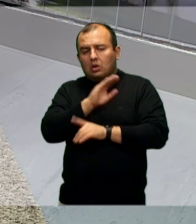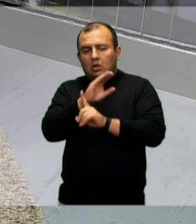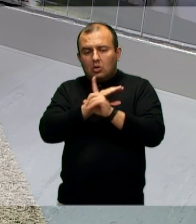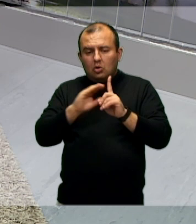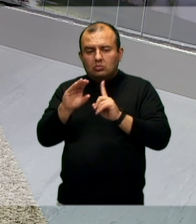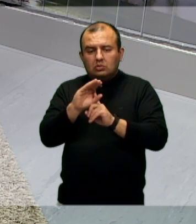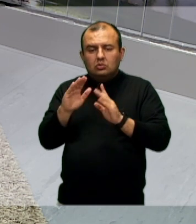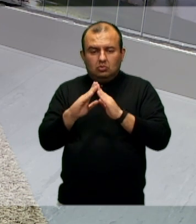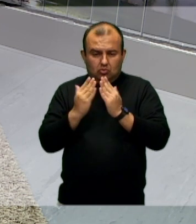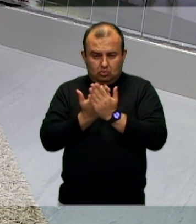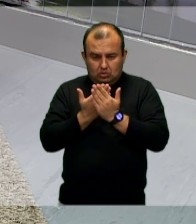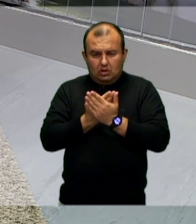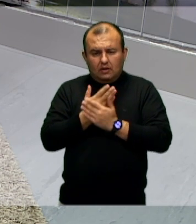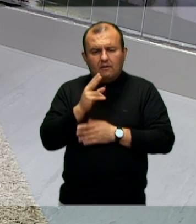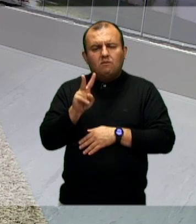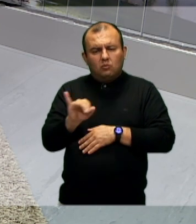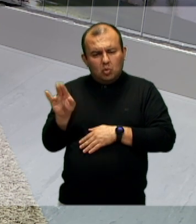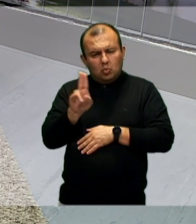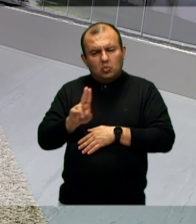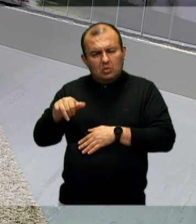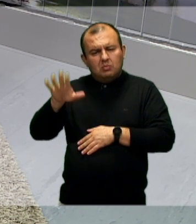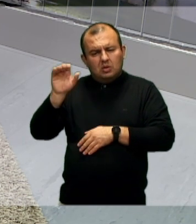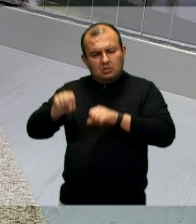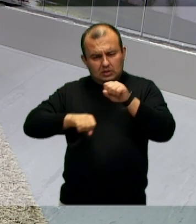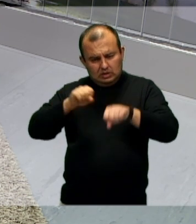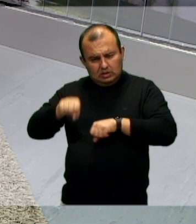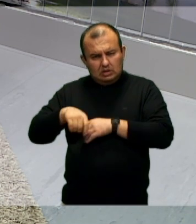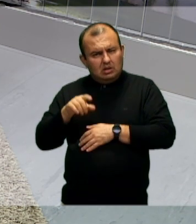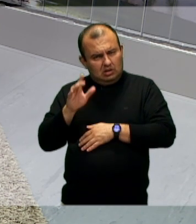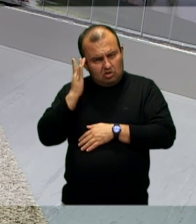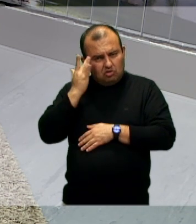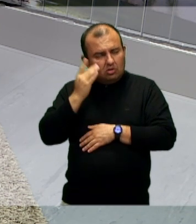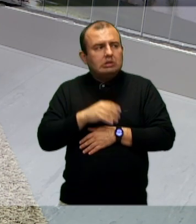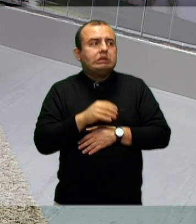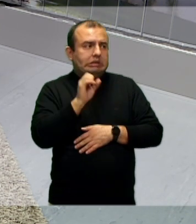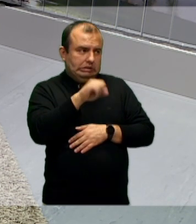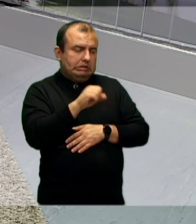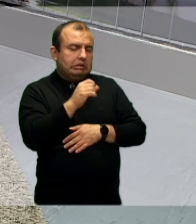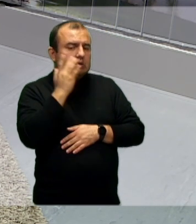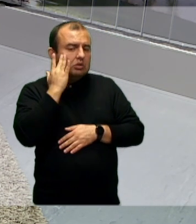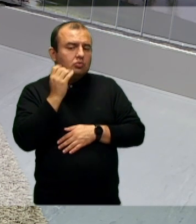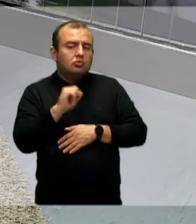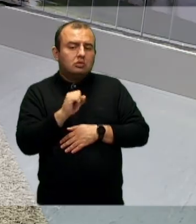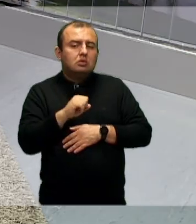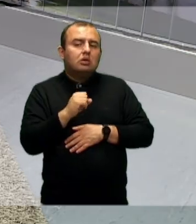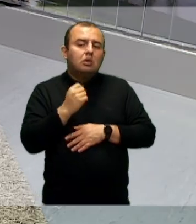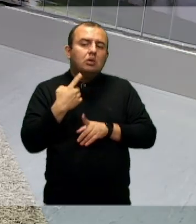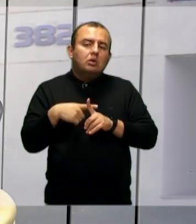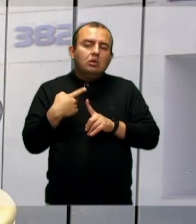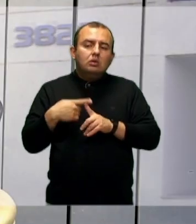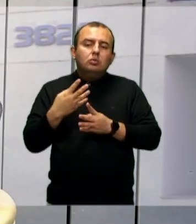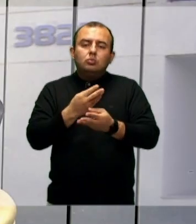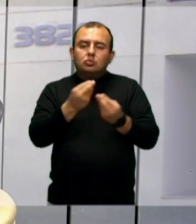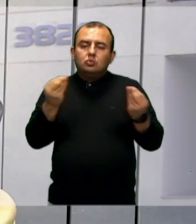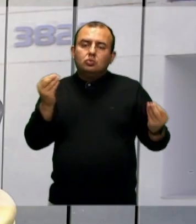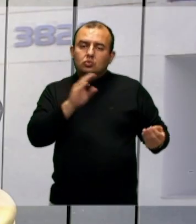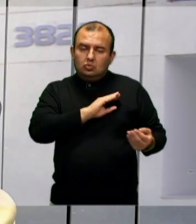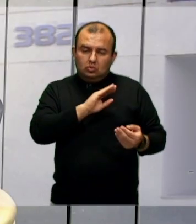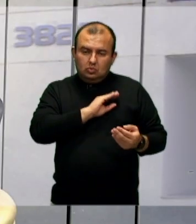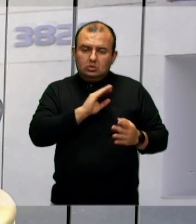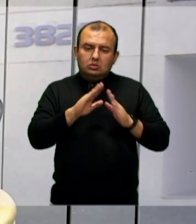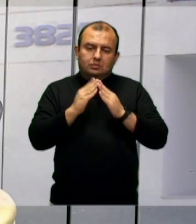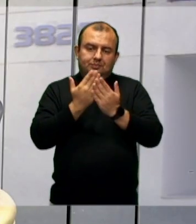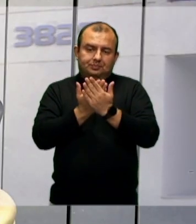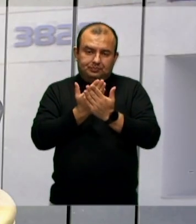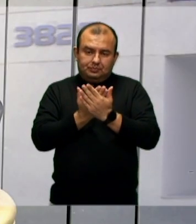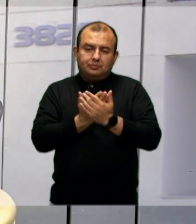escolar, vai utilizar mais a bicicleta? Olha, acho que sim, porque muitos, ano passado, eu via que muitos colegas da minha, pelo menos da minha sala,